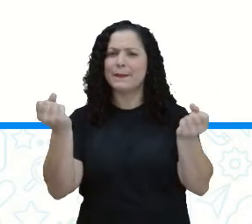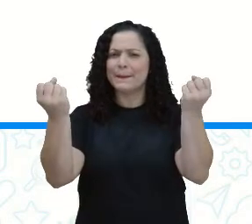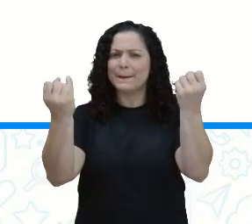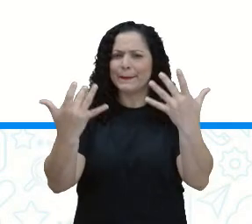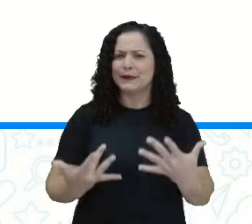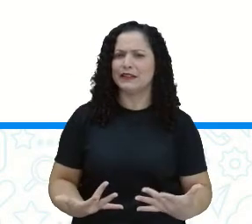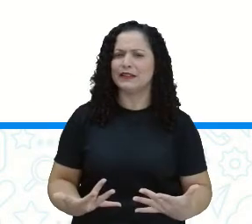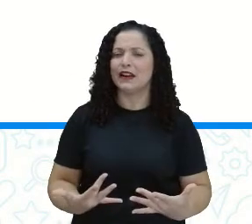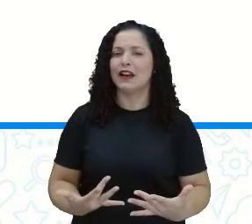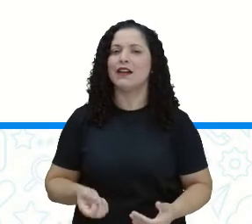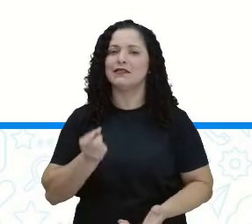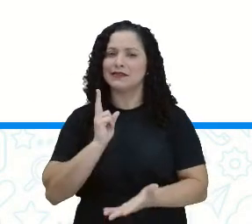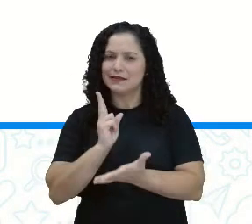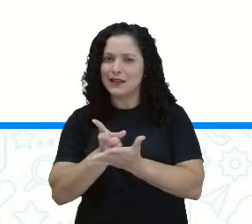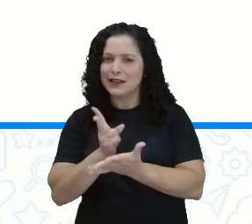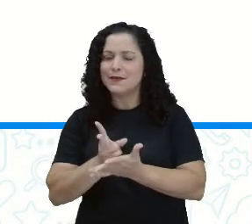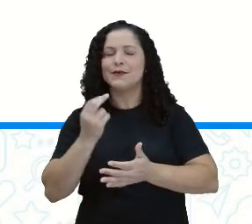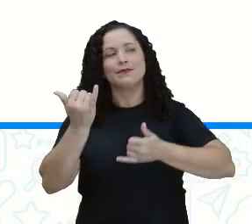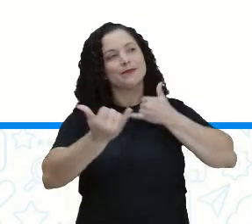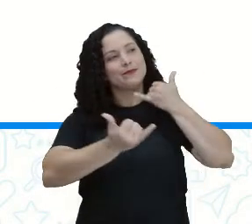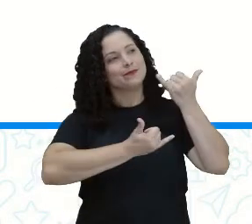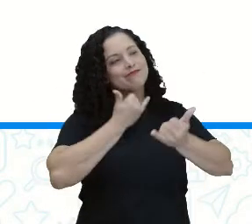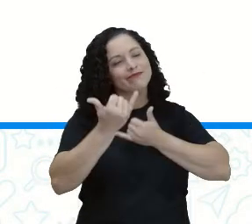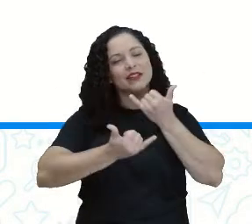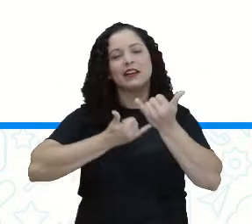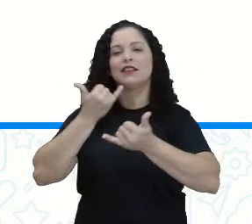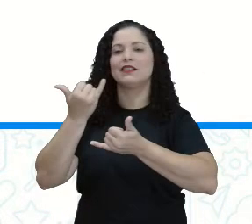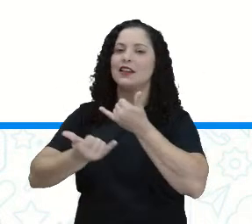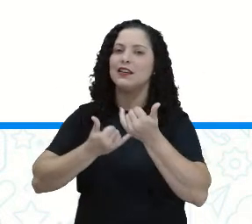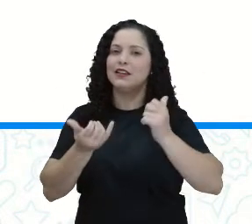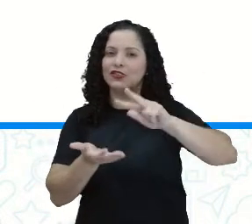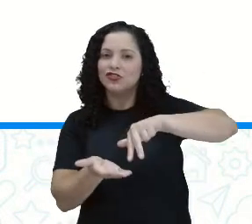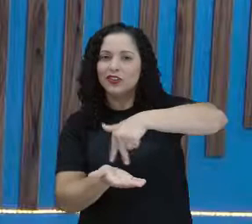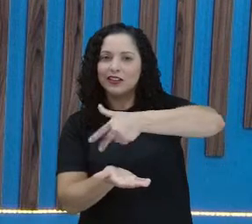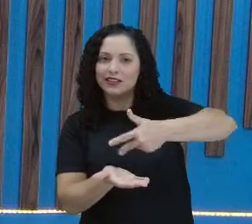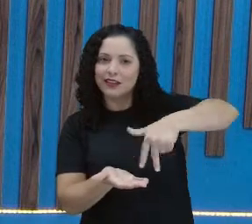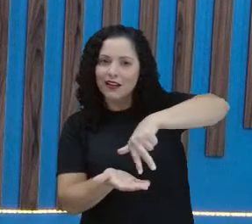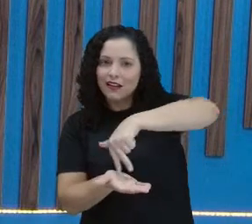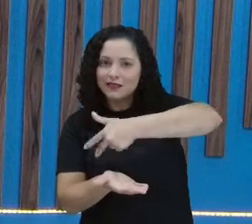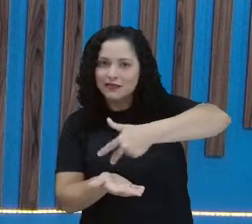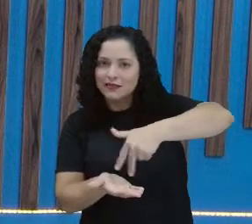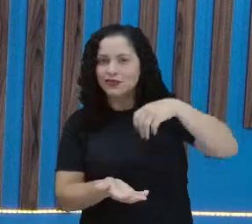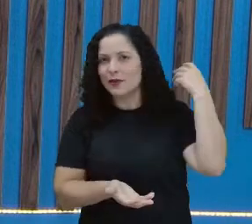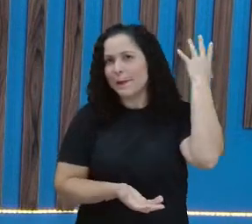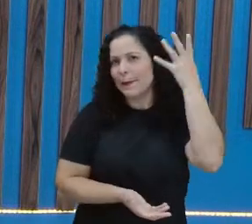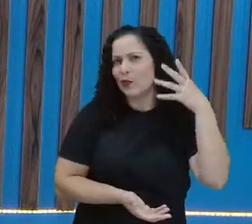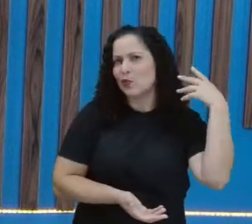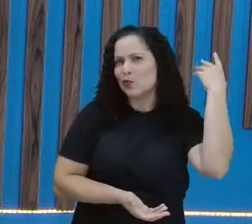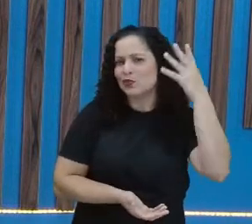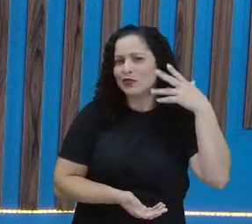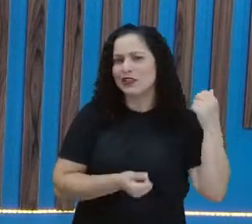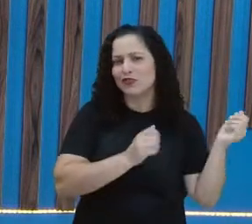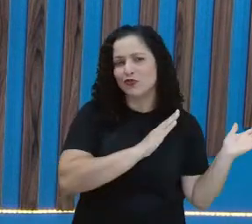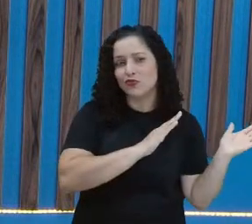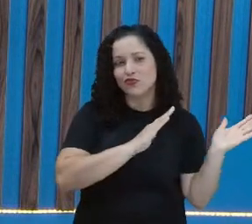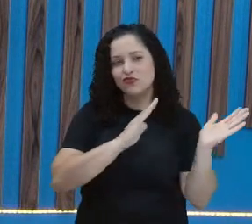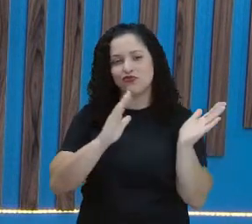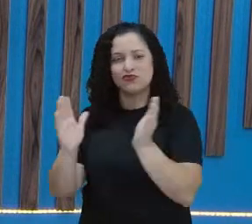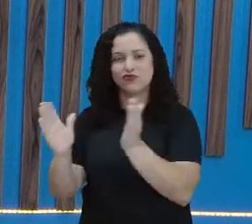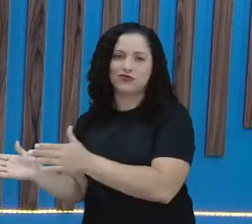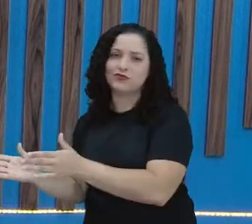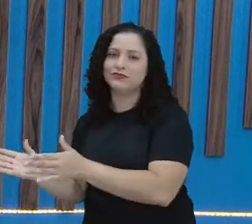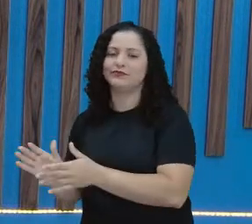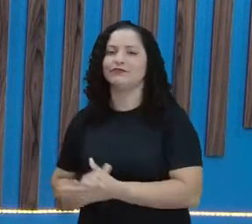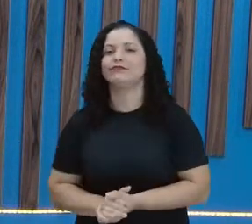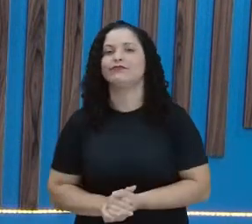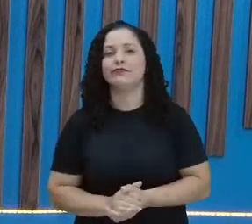das brincadeiras, das danças, das músicas que são passadas de geração em geração. Muitas vezes,